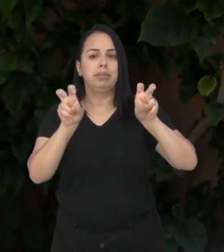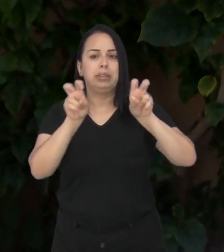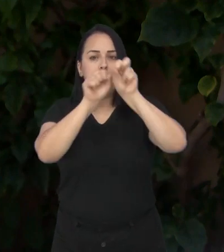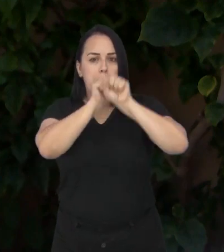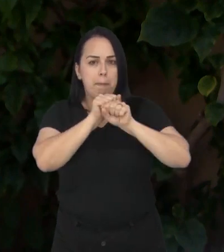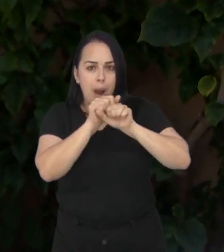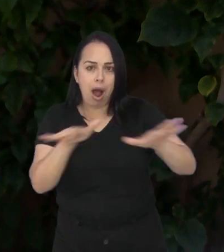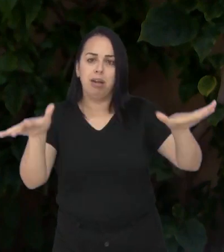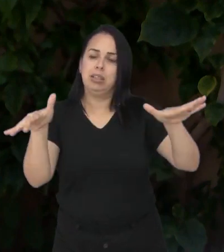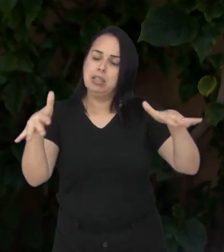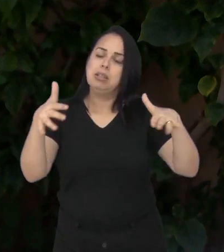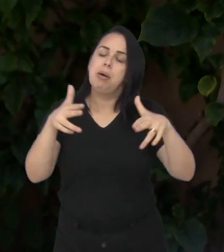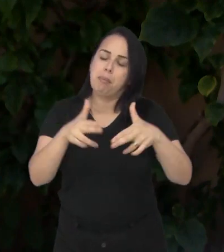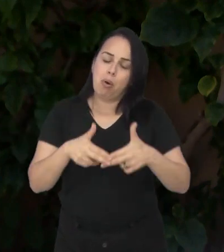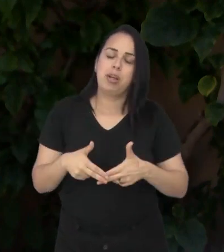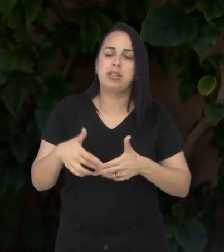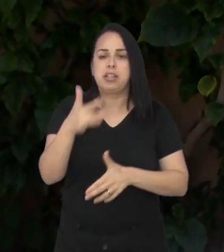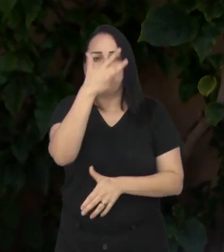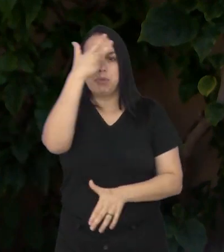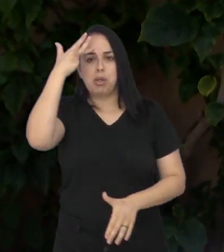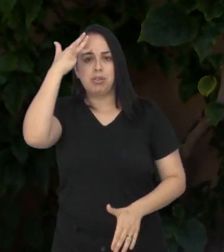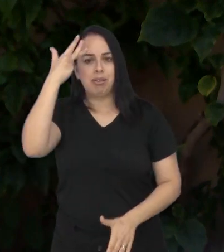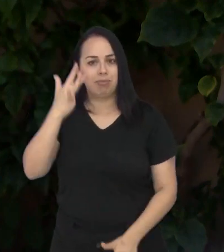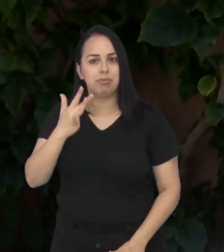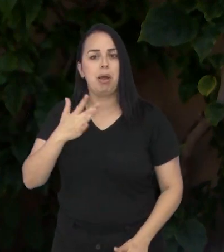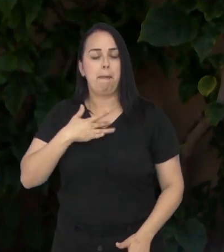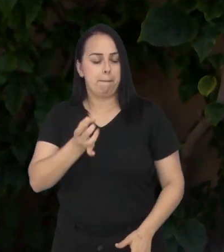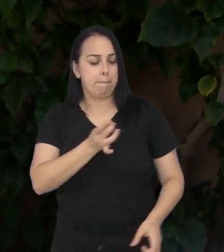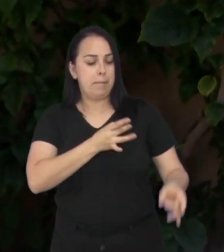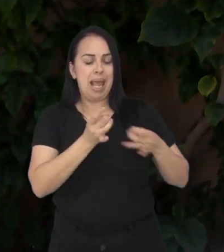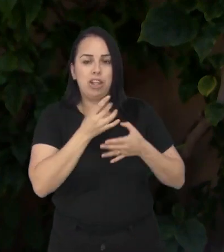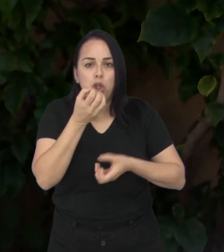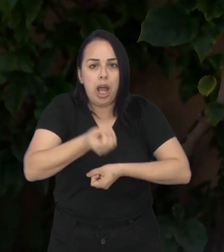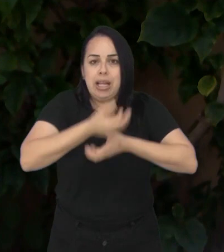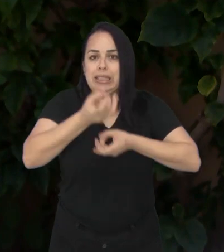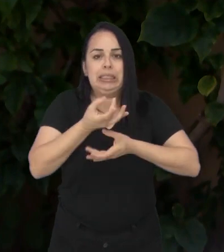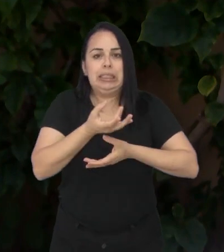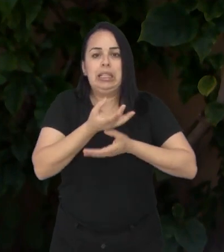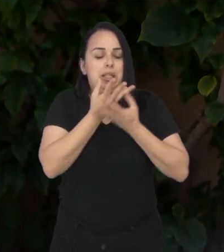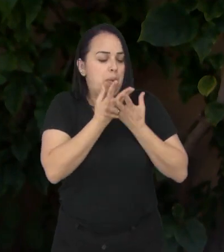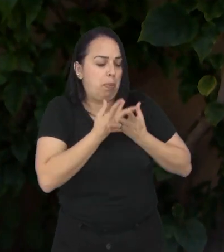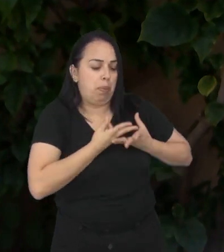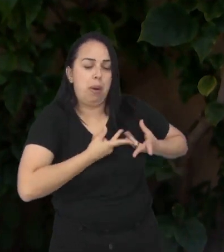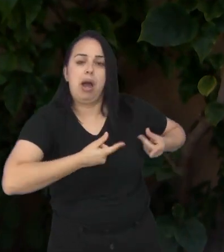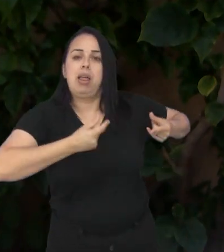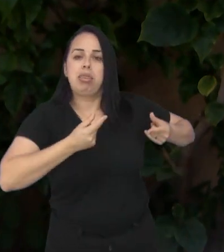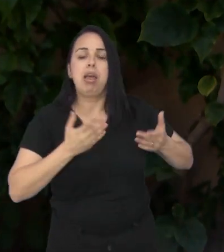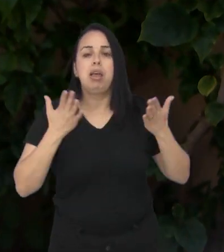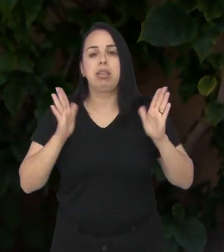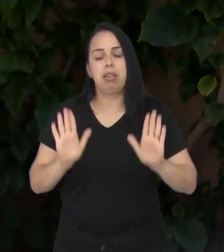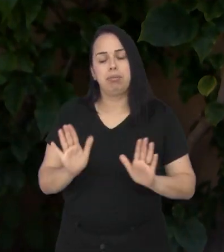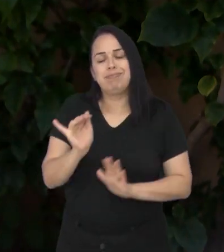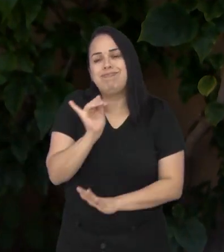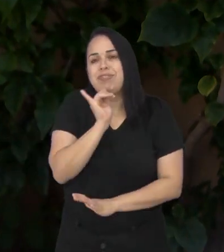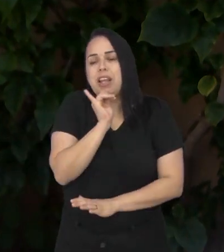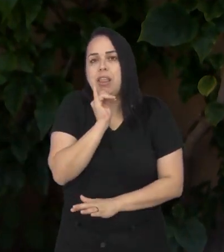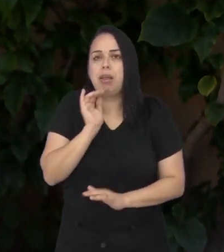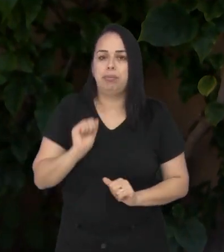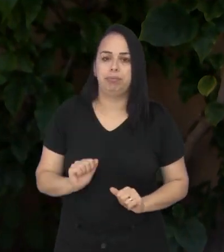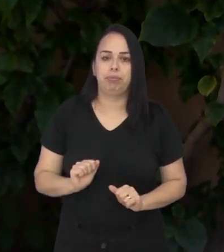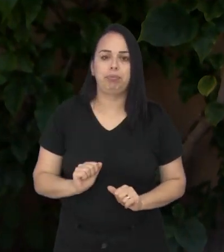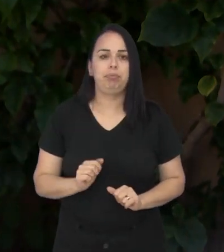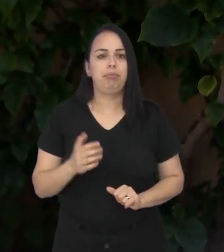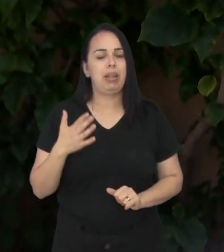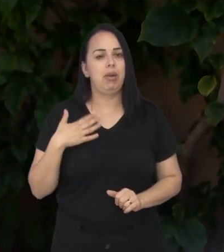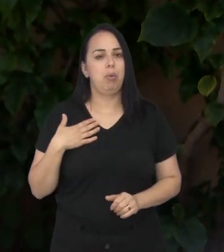aparece mais. Então, as pessoas estão perdendo um pouco o medo de falar sobre. Mas, por exemplo,